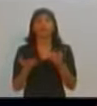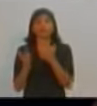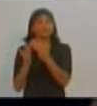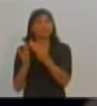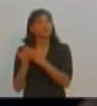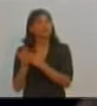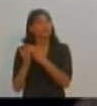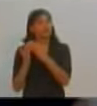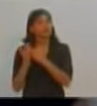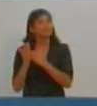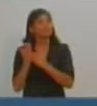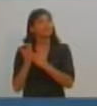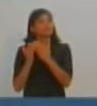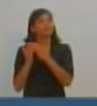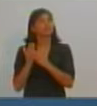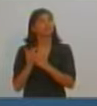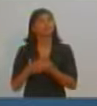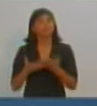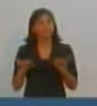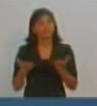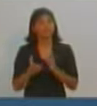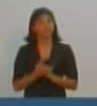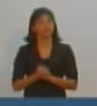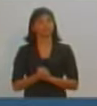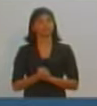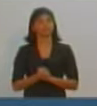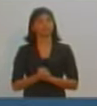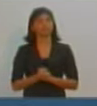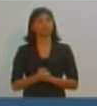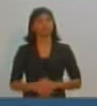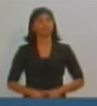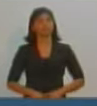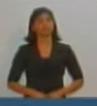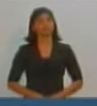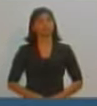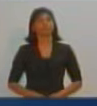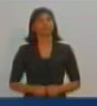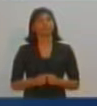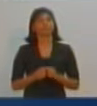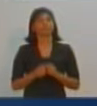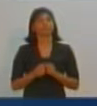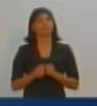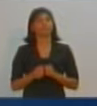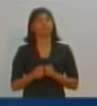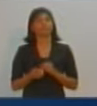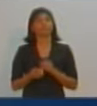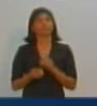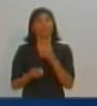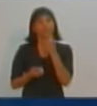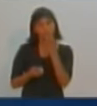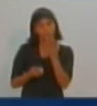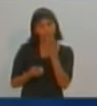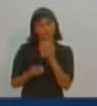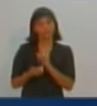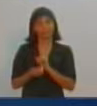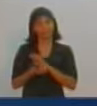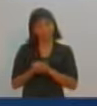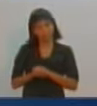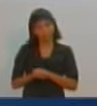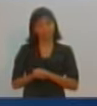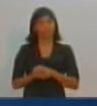propostas dos candidatos. Agora sim, candidato, me perdoe, um minuto. Boa noite a todos, obrigado, SBT.